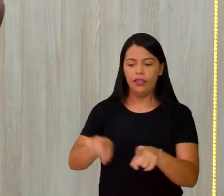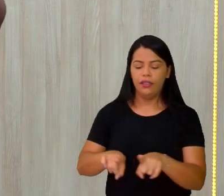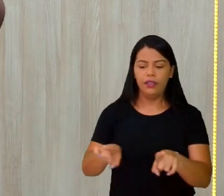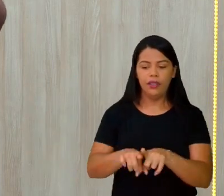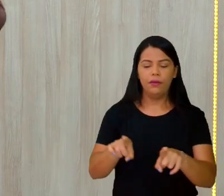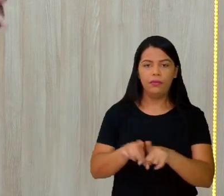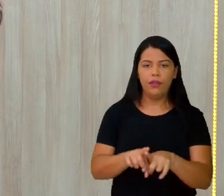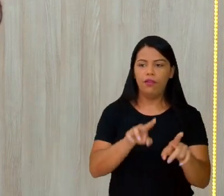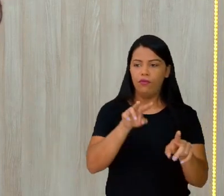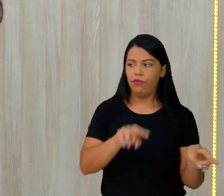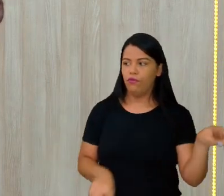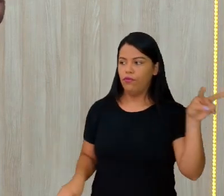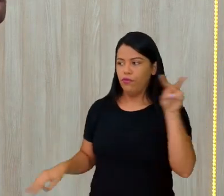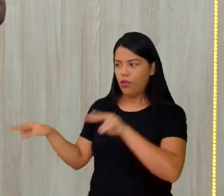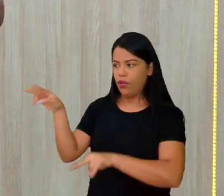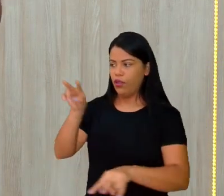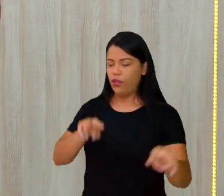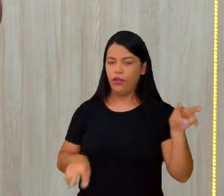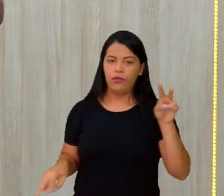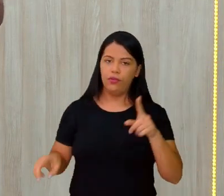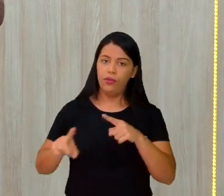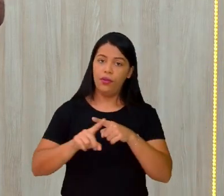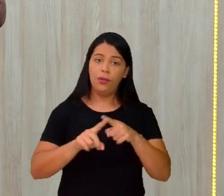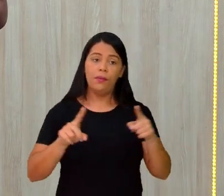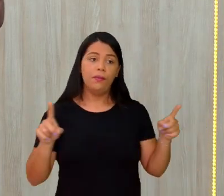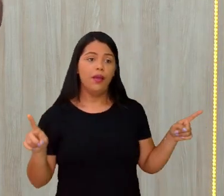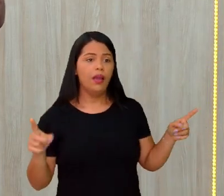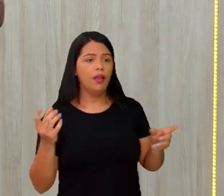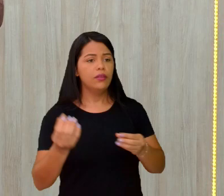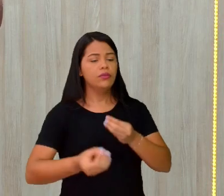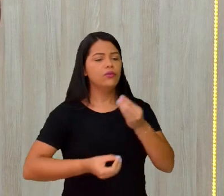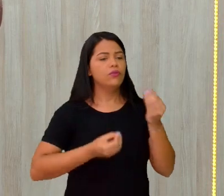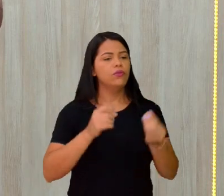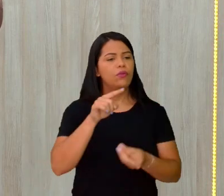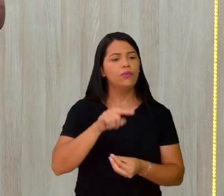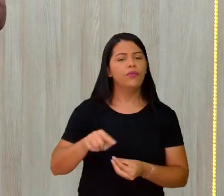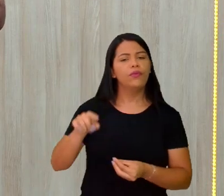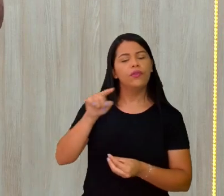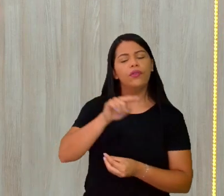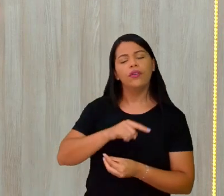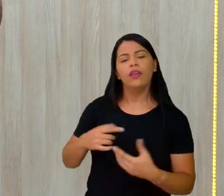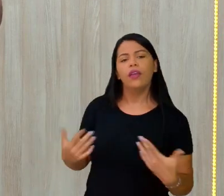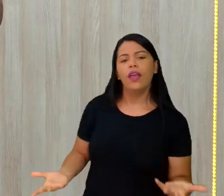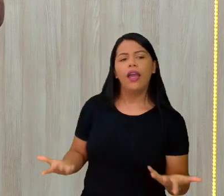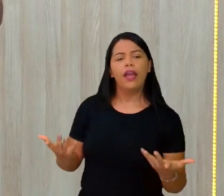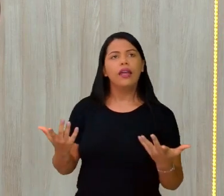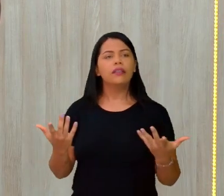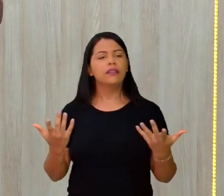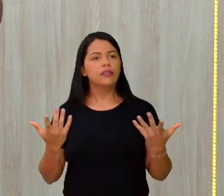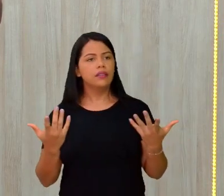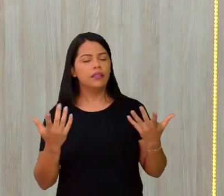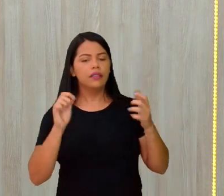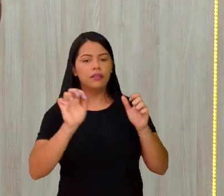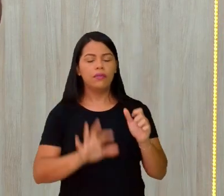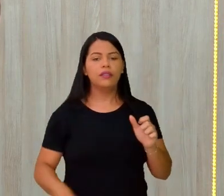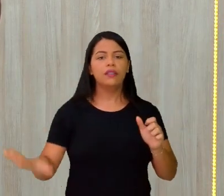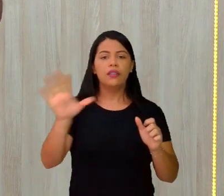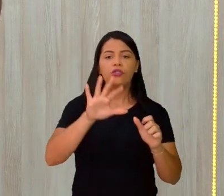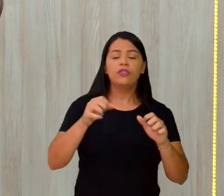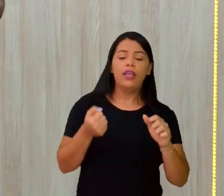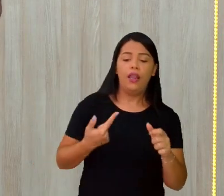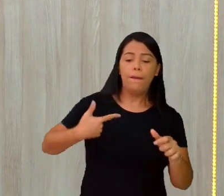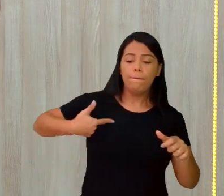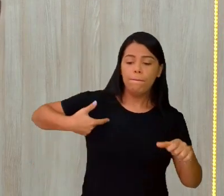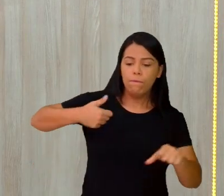observando. Mas, como é que essas paisagens, elas vão se alterar de uma forma